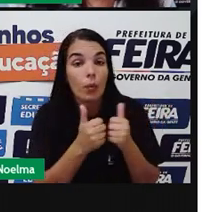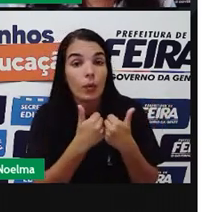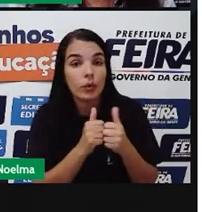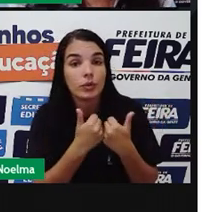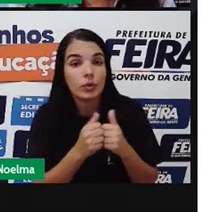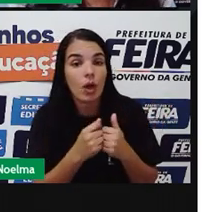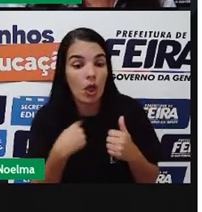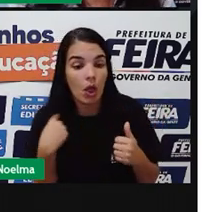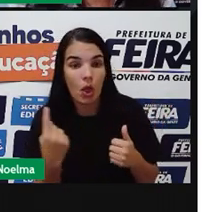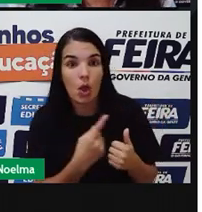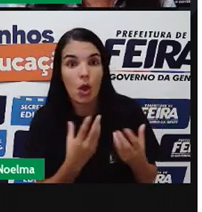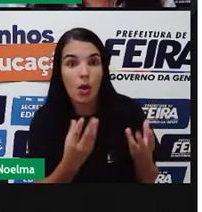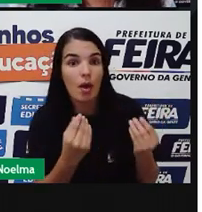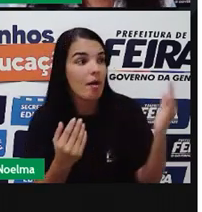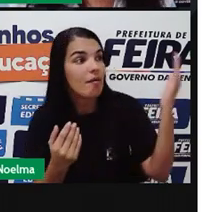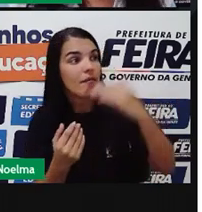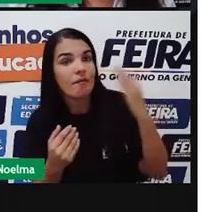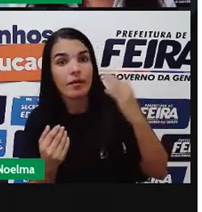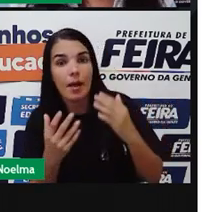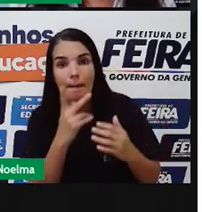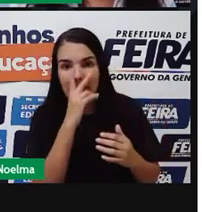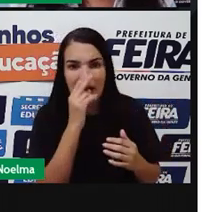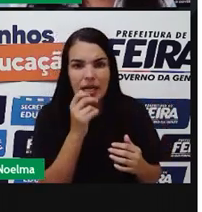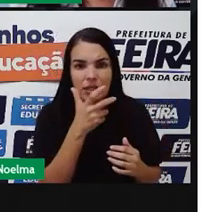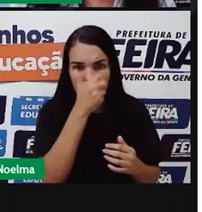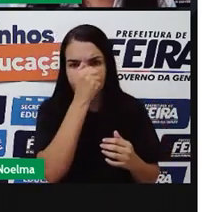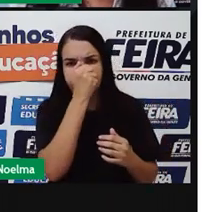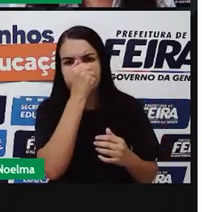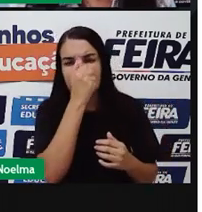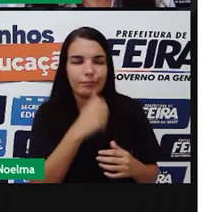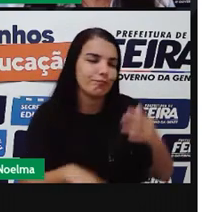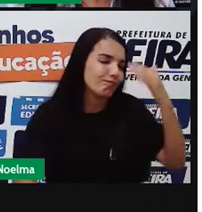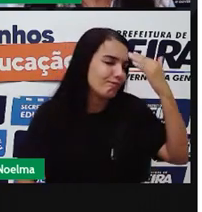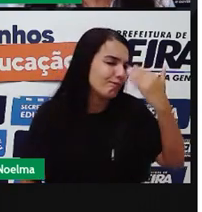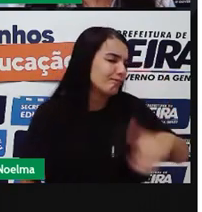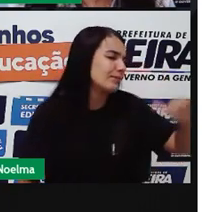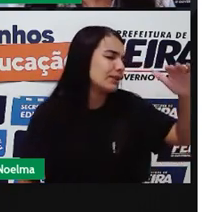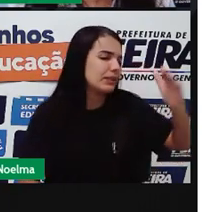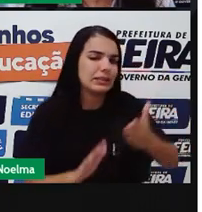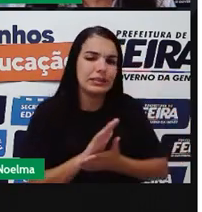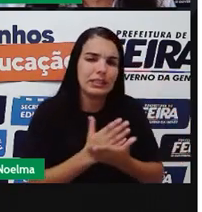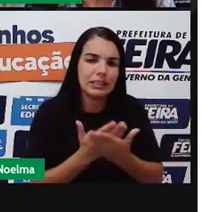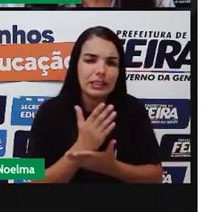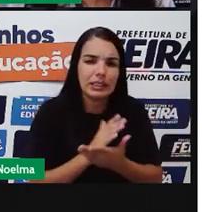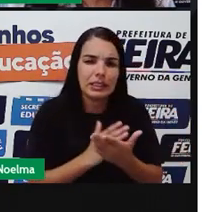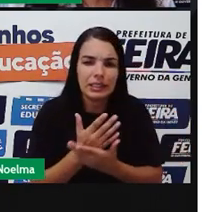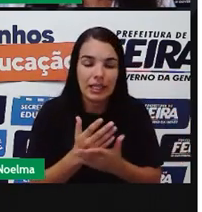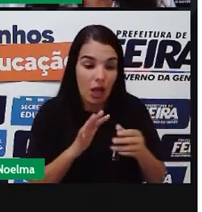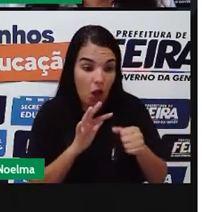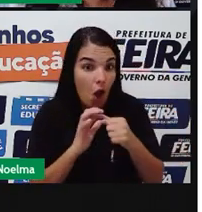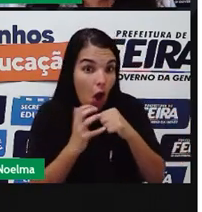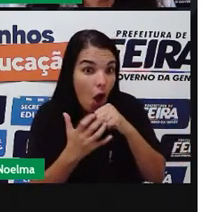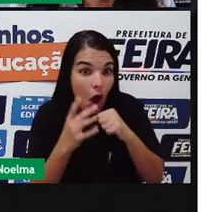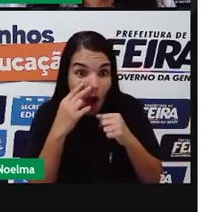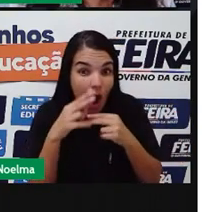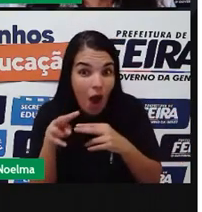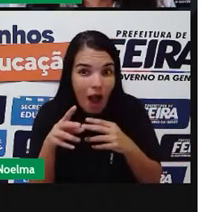Nosso ônibus Vem vindo Parece que está lotado Droga E o covid Está lá Eba